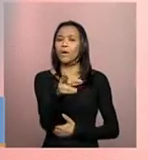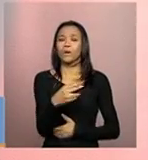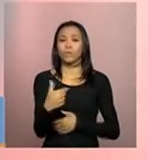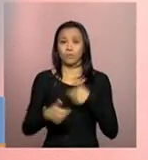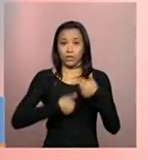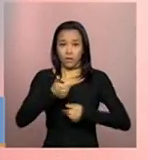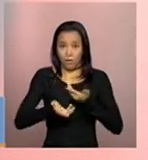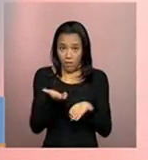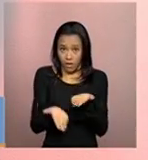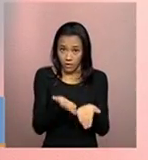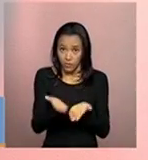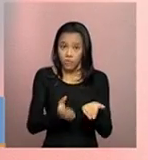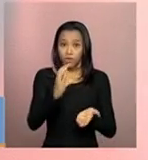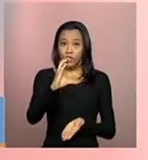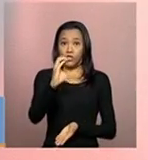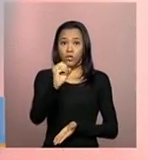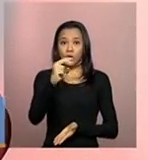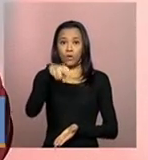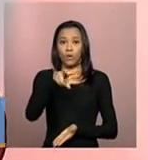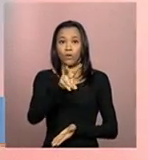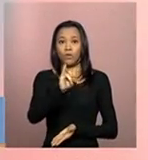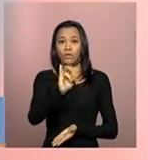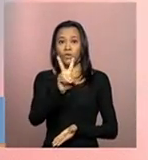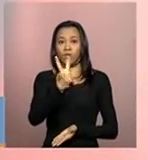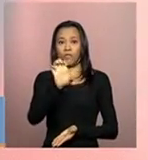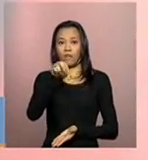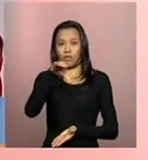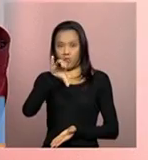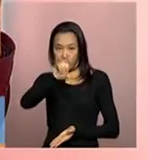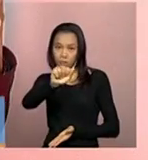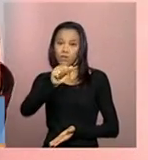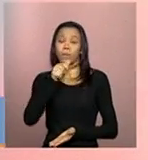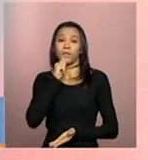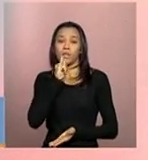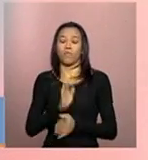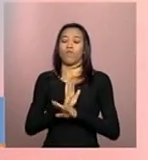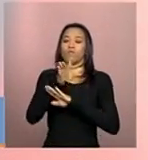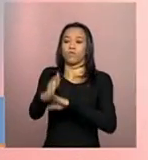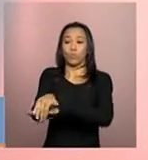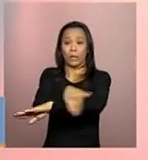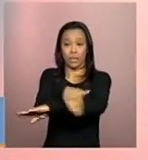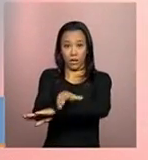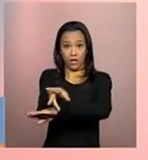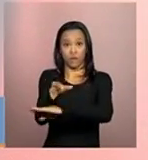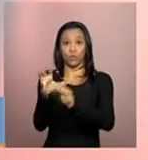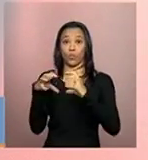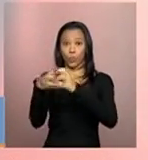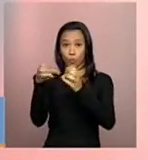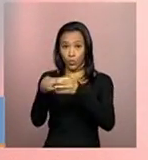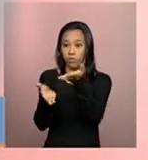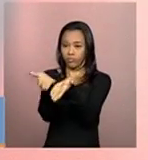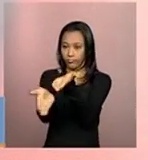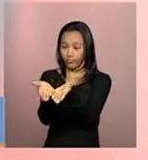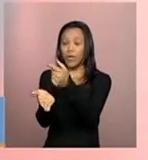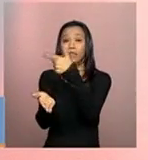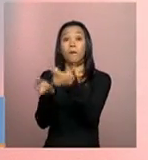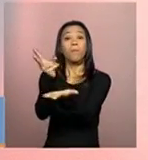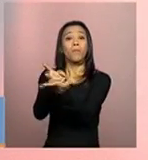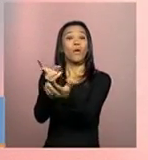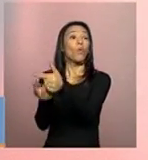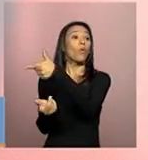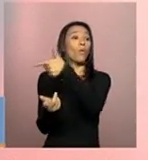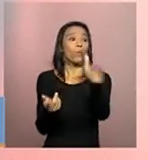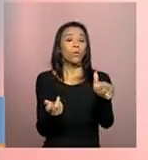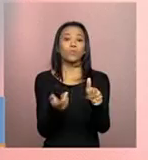Você atende um grupo em um endereço X e você atende um grupo em uma outra unidade.